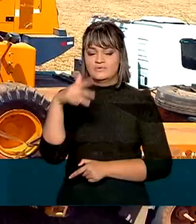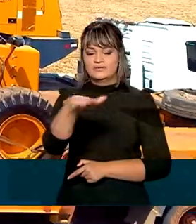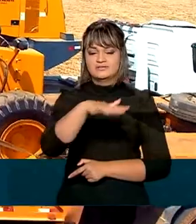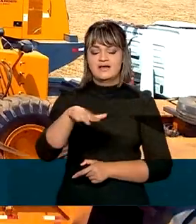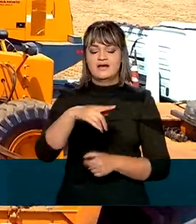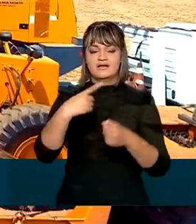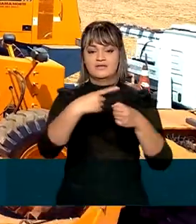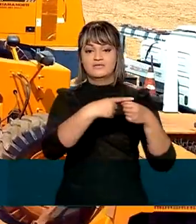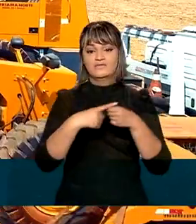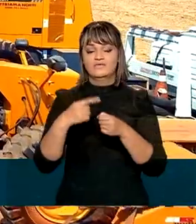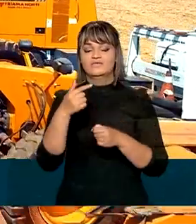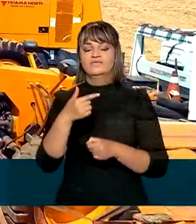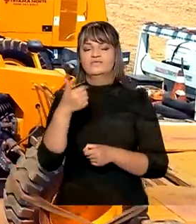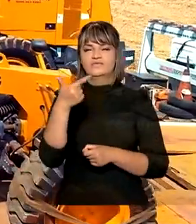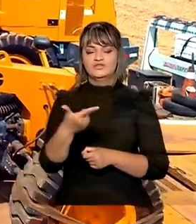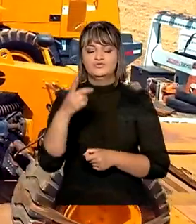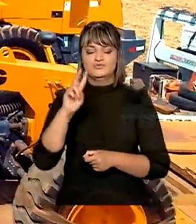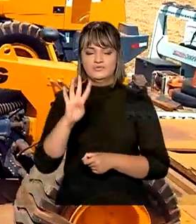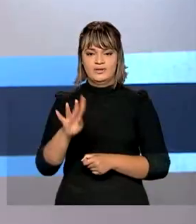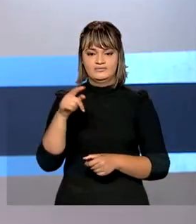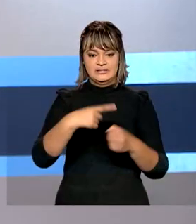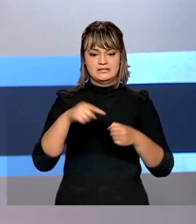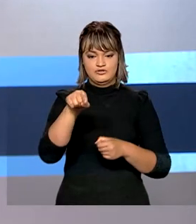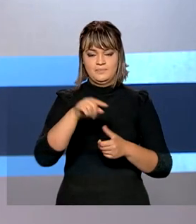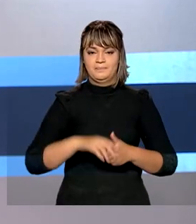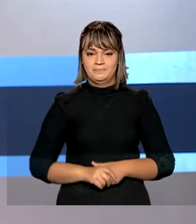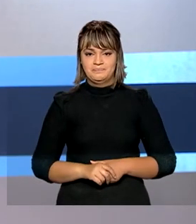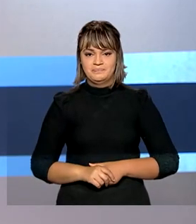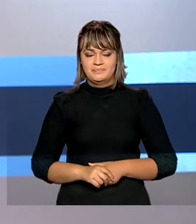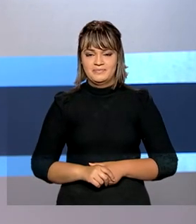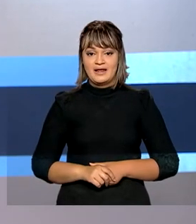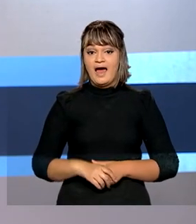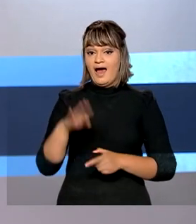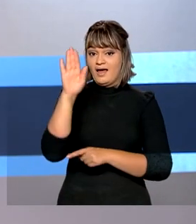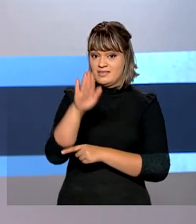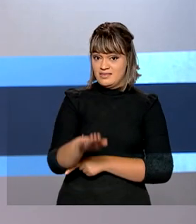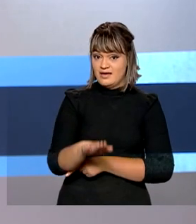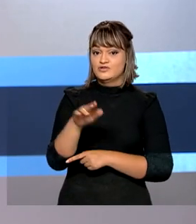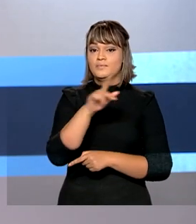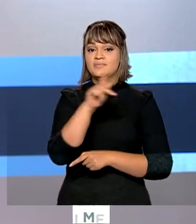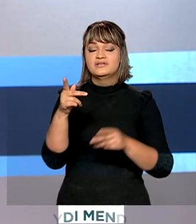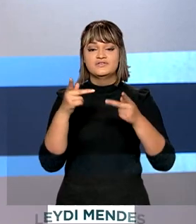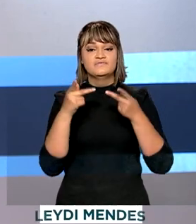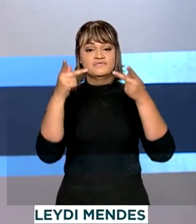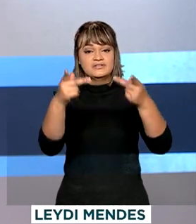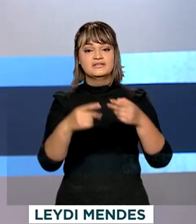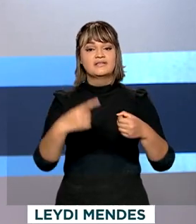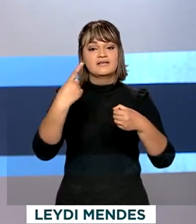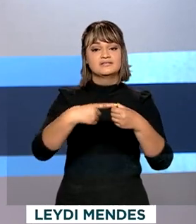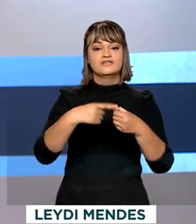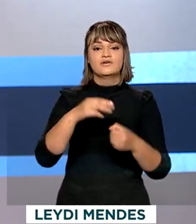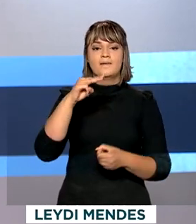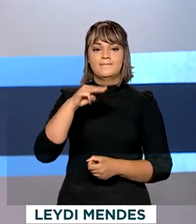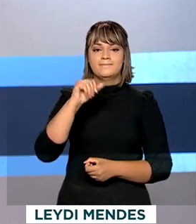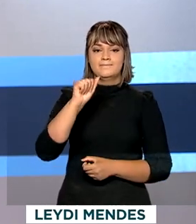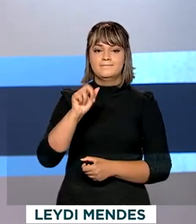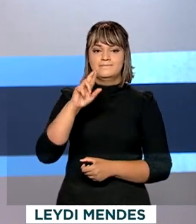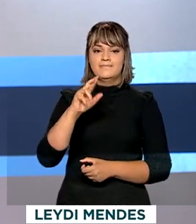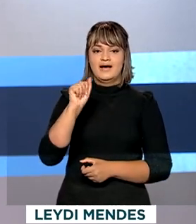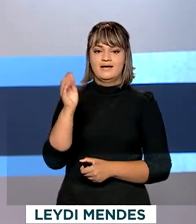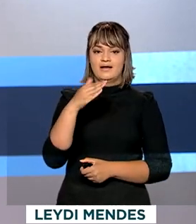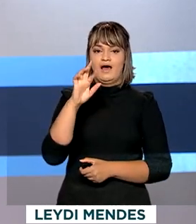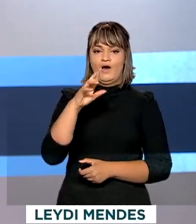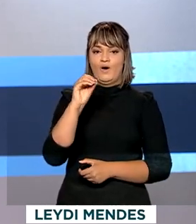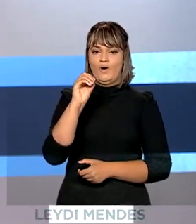24 municípios da região de Arinos. E à tarde, o presidente visita o município de Mara Rosa, no norte de